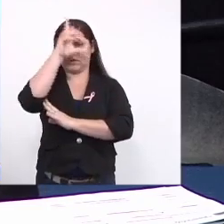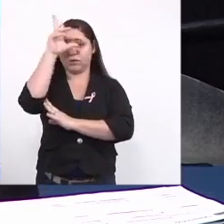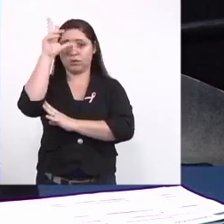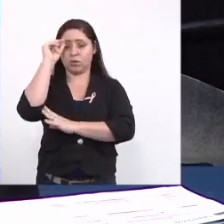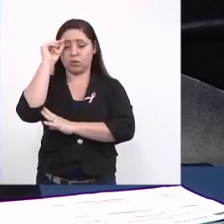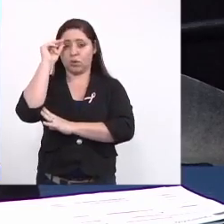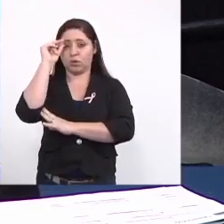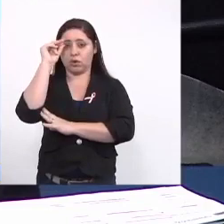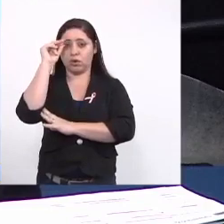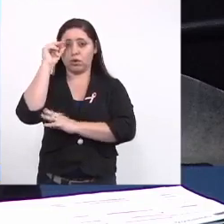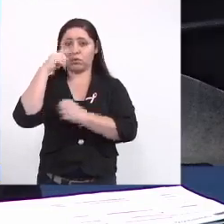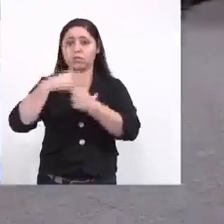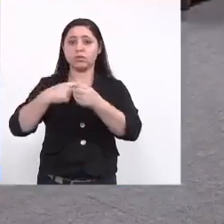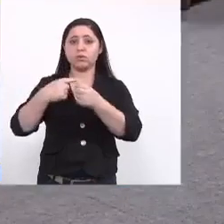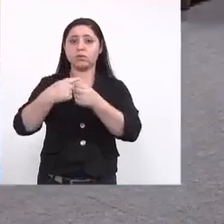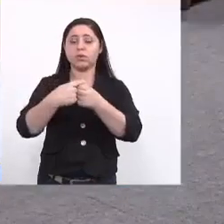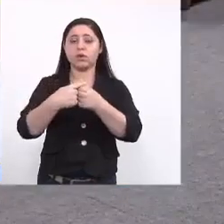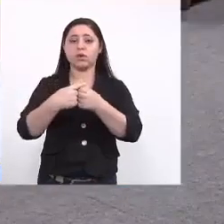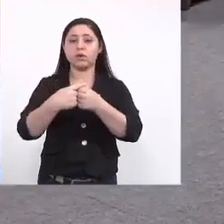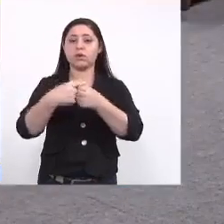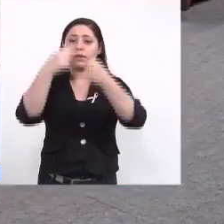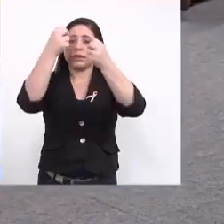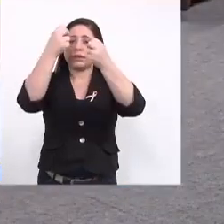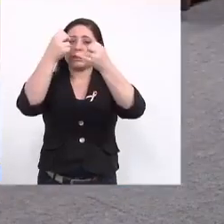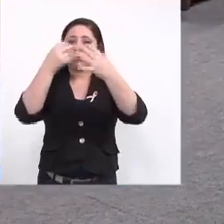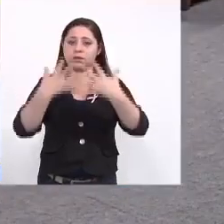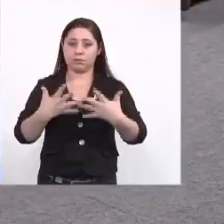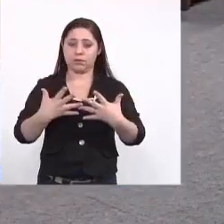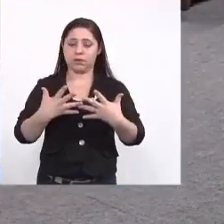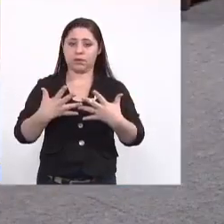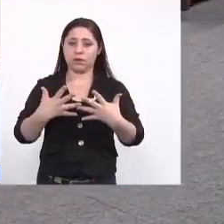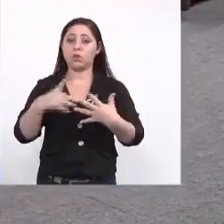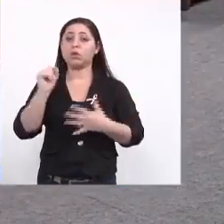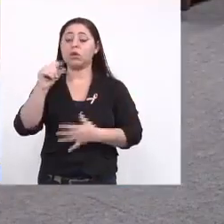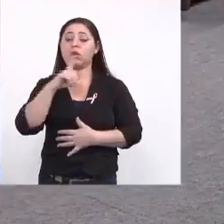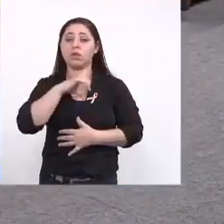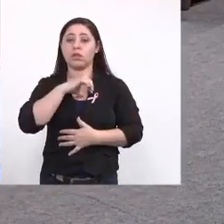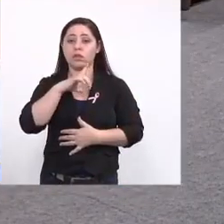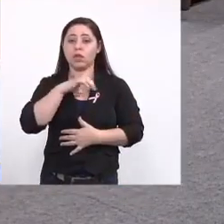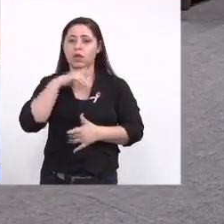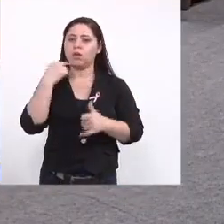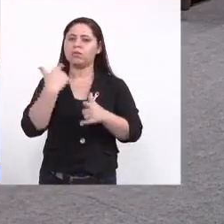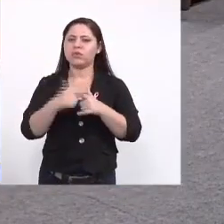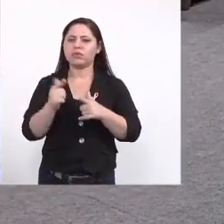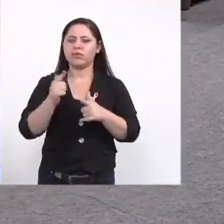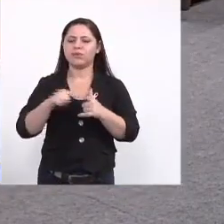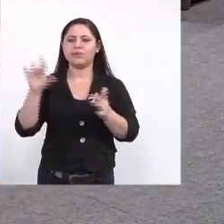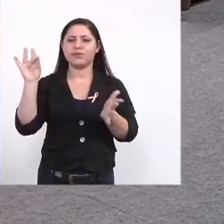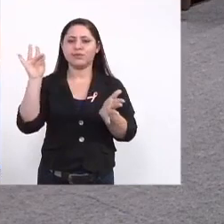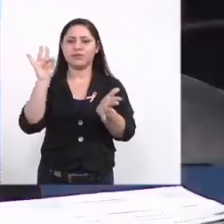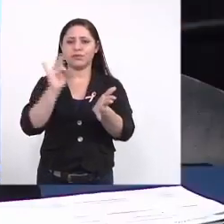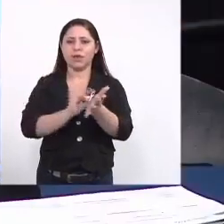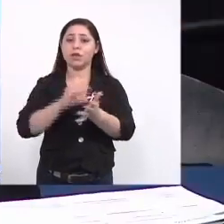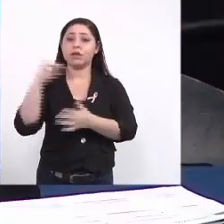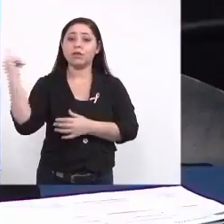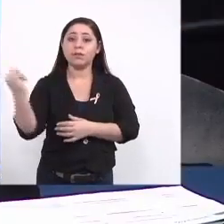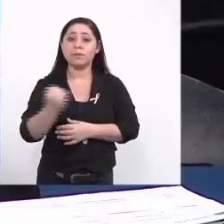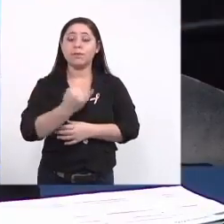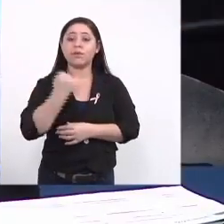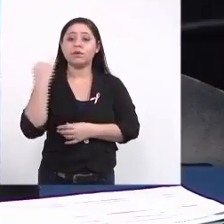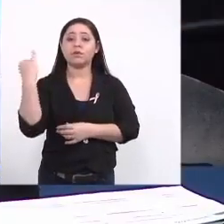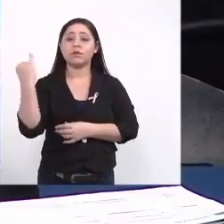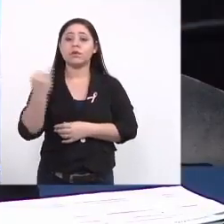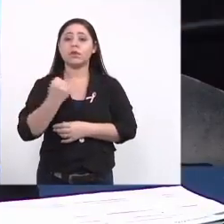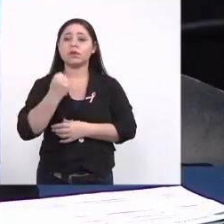municipais explicando que existe esse problema a importância